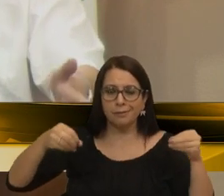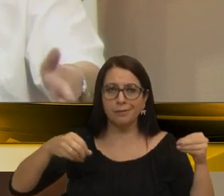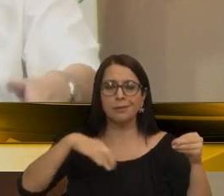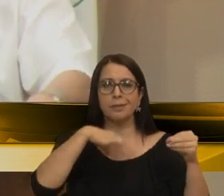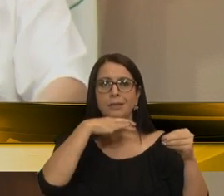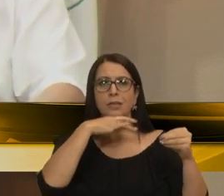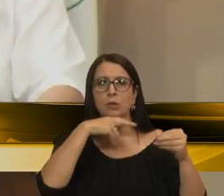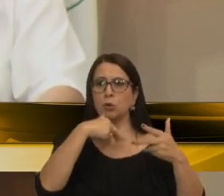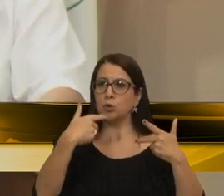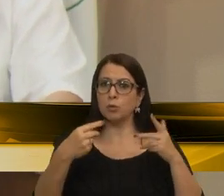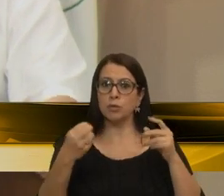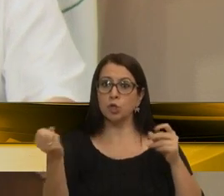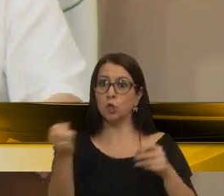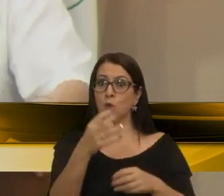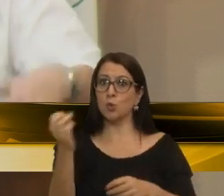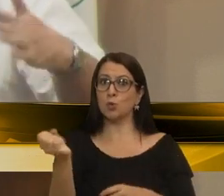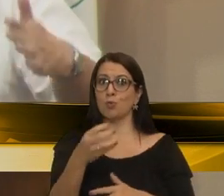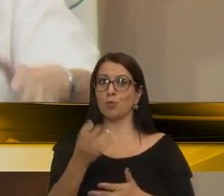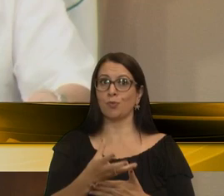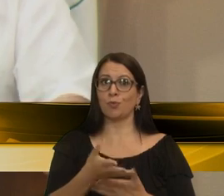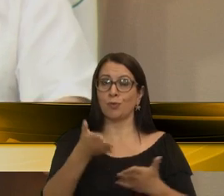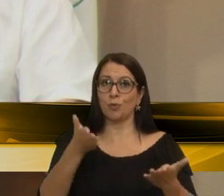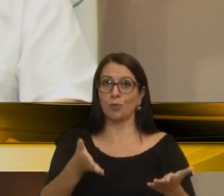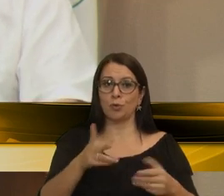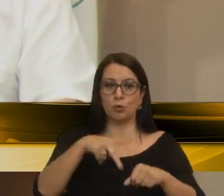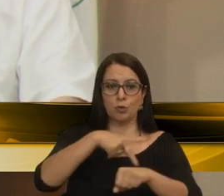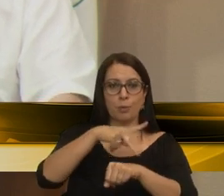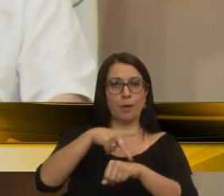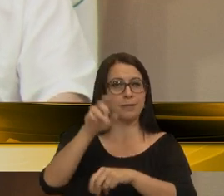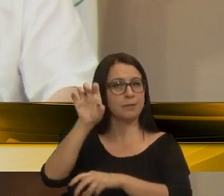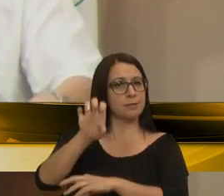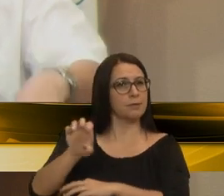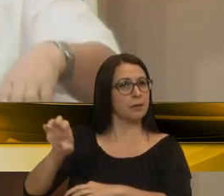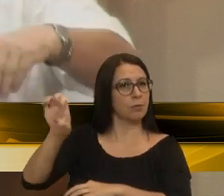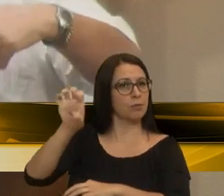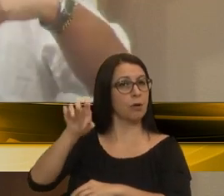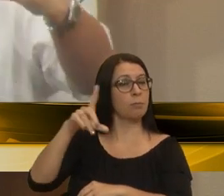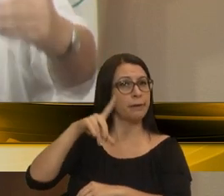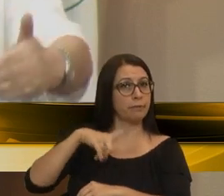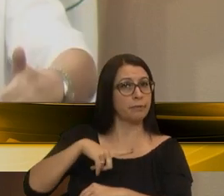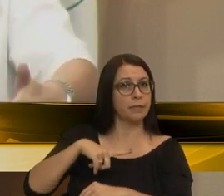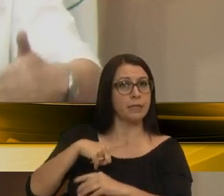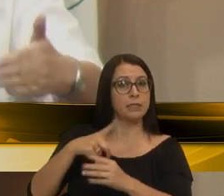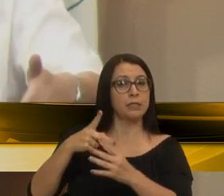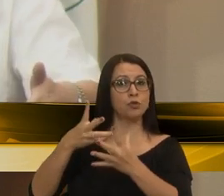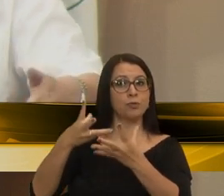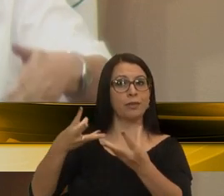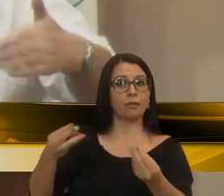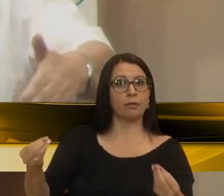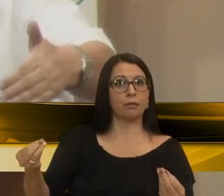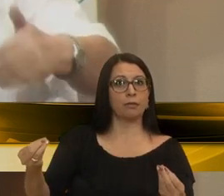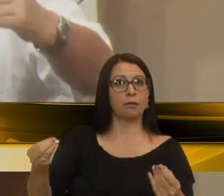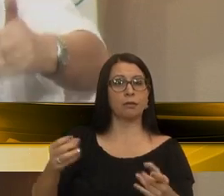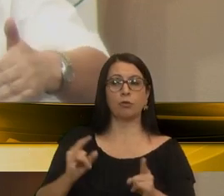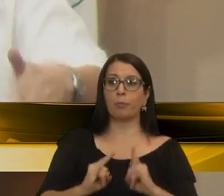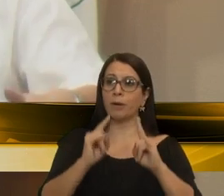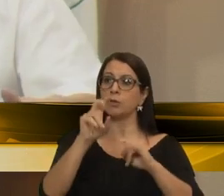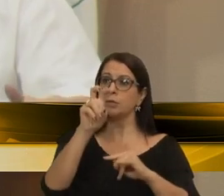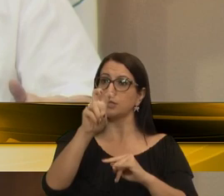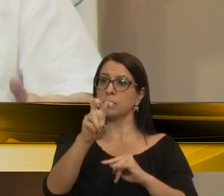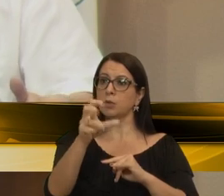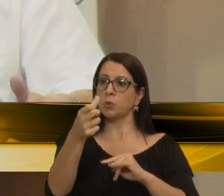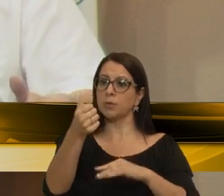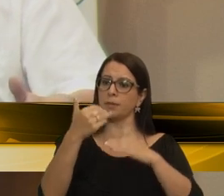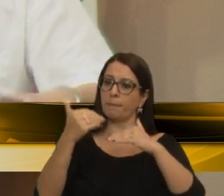que as questões modernas, hoje, nos países europeus, já estão sendo desmanchados prédios de cinco, seis